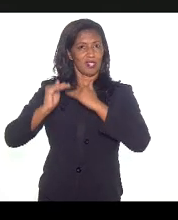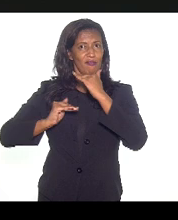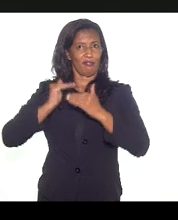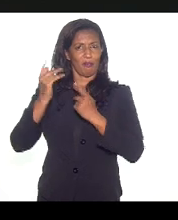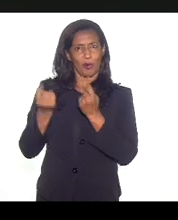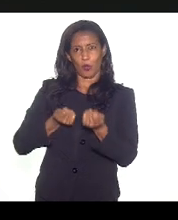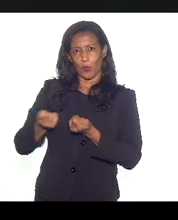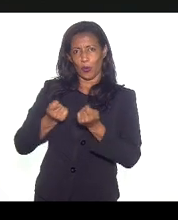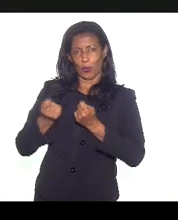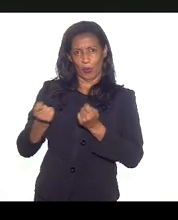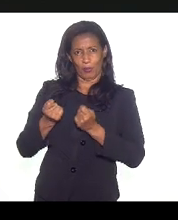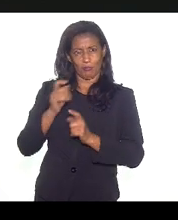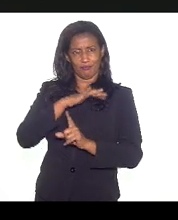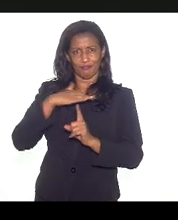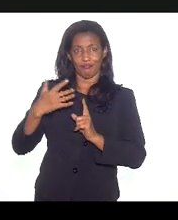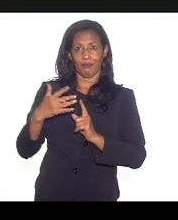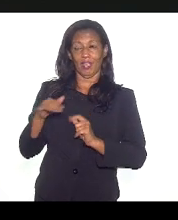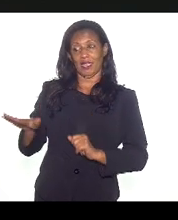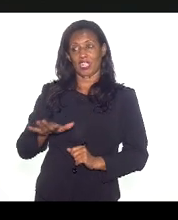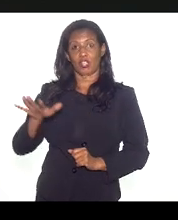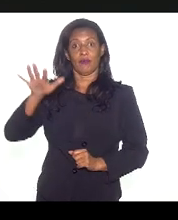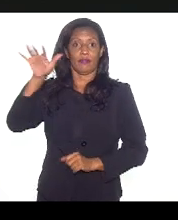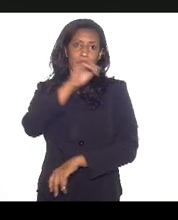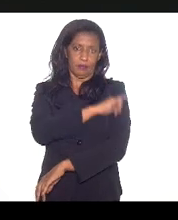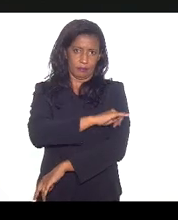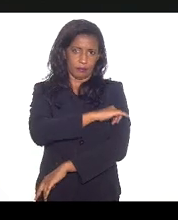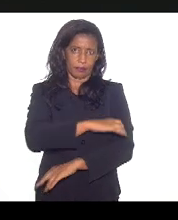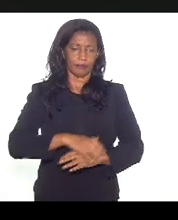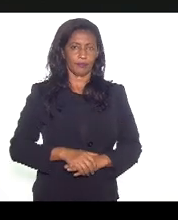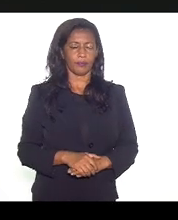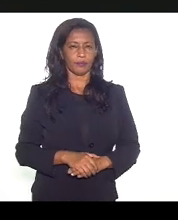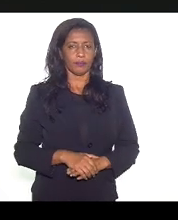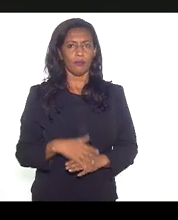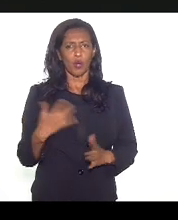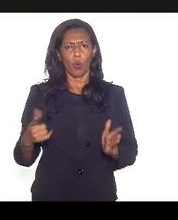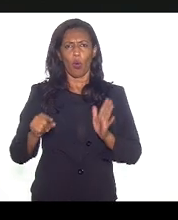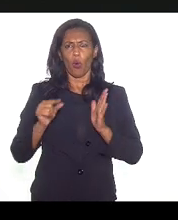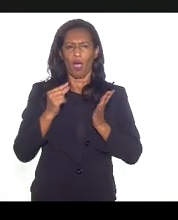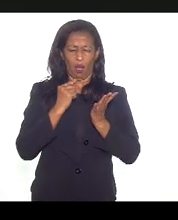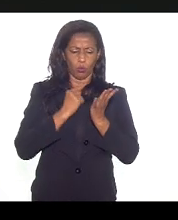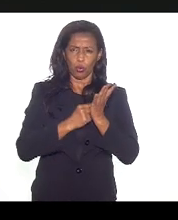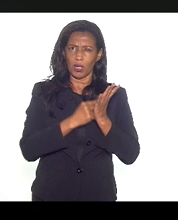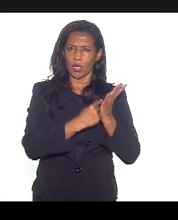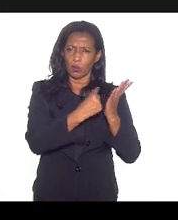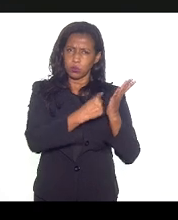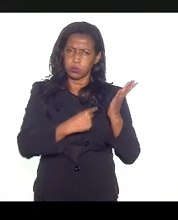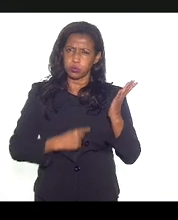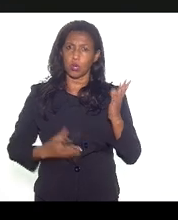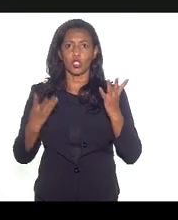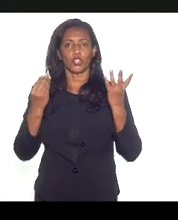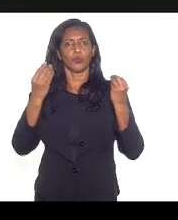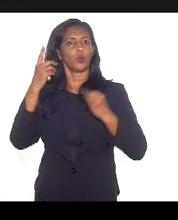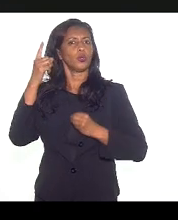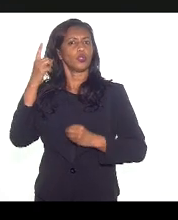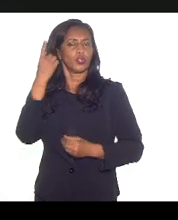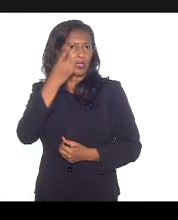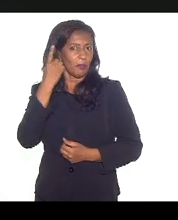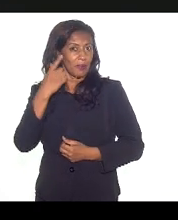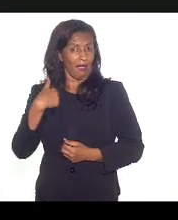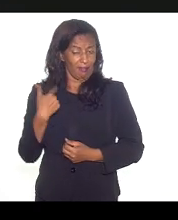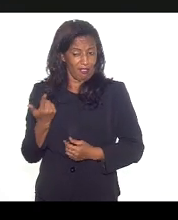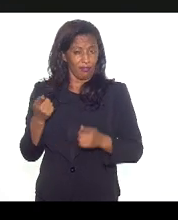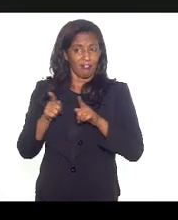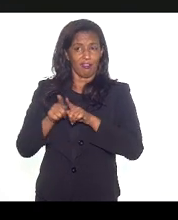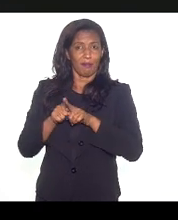econômico e social das favelas do Rio de Janeiro, com a coautoria de diversos deputados e deputadas, inclusive a gente, obviamente.